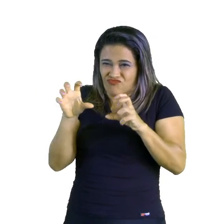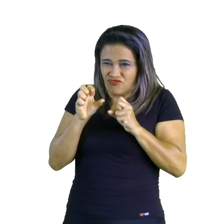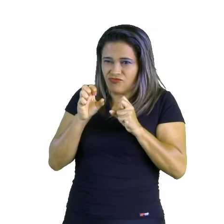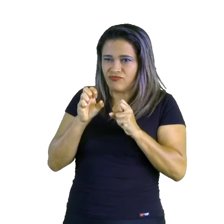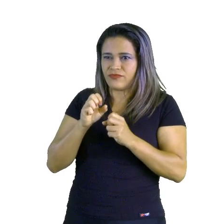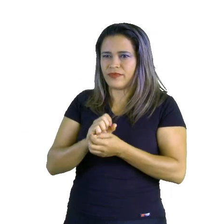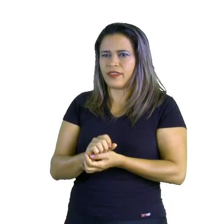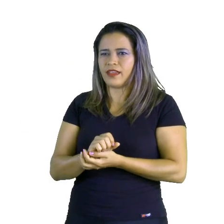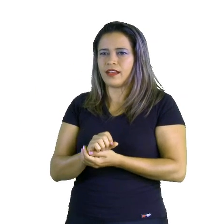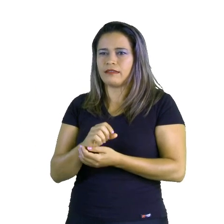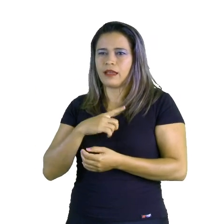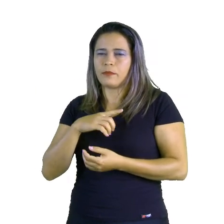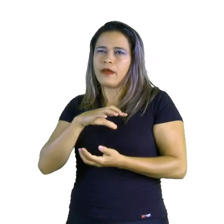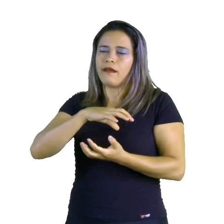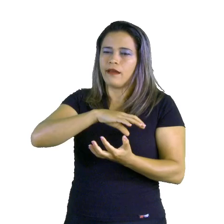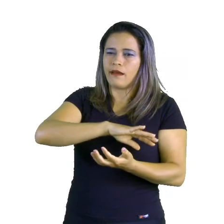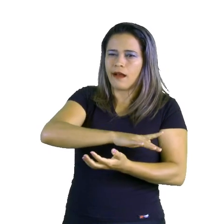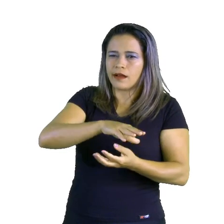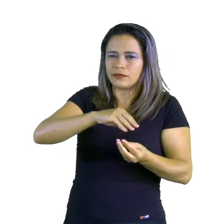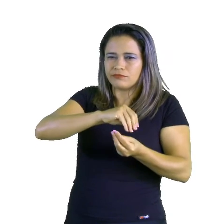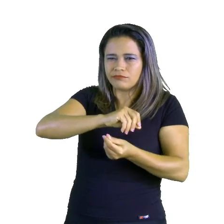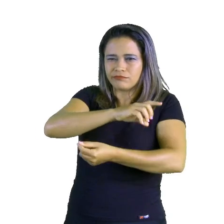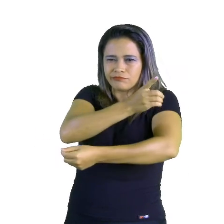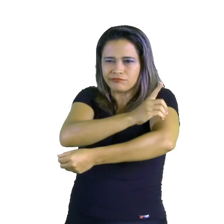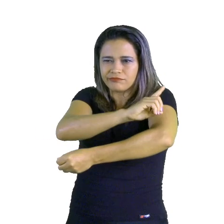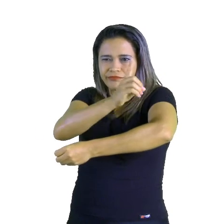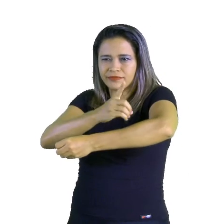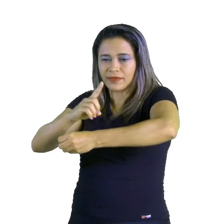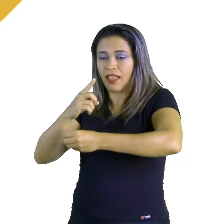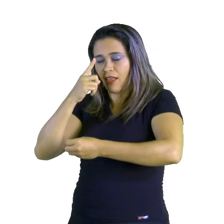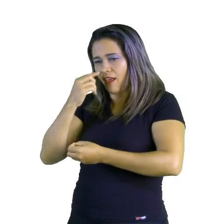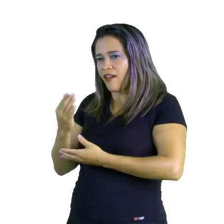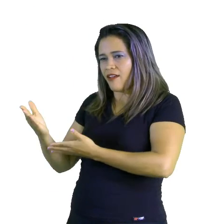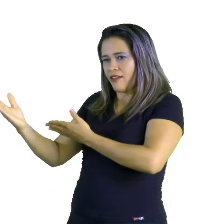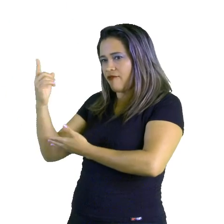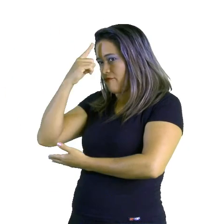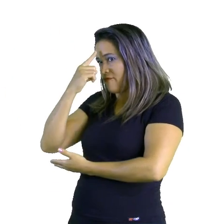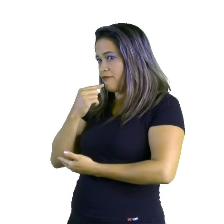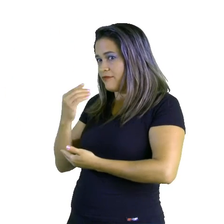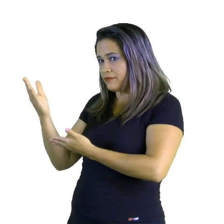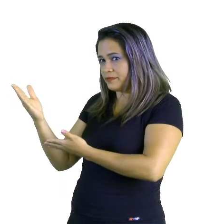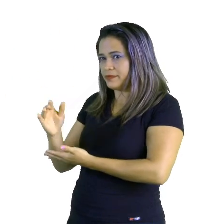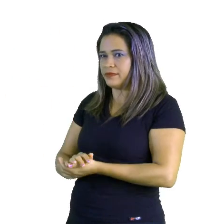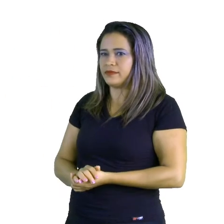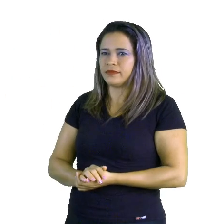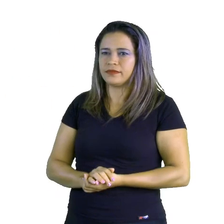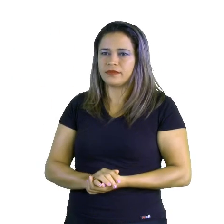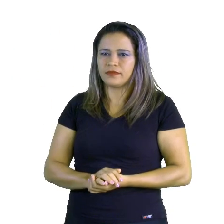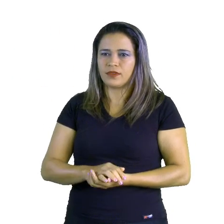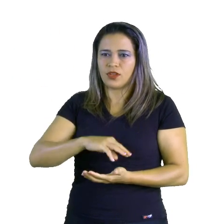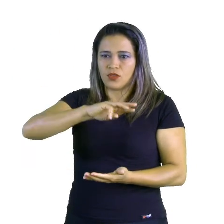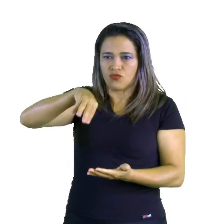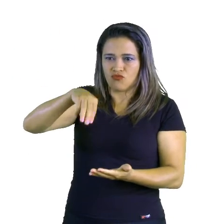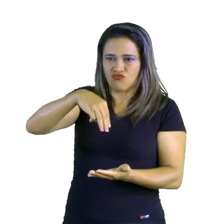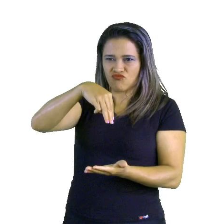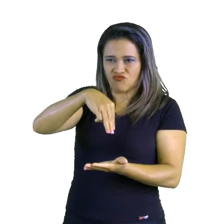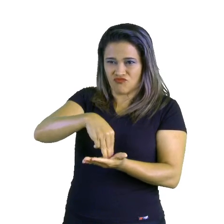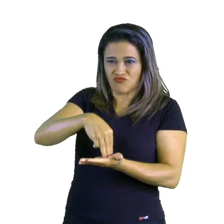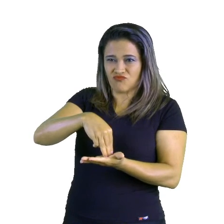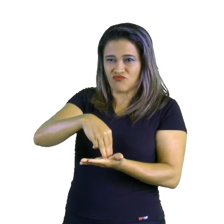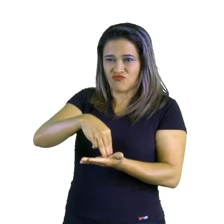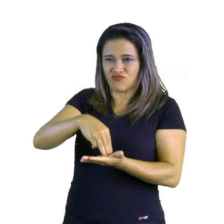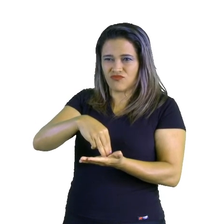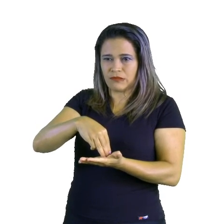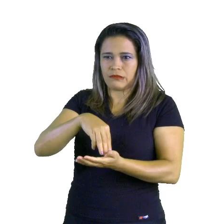esterpes e áreas desérticas, bem como na foto. No Oriente Médio, nessa região, o fator climático é crucial,